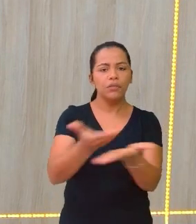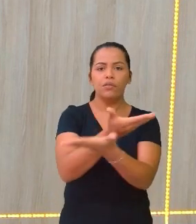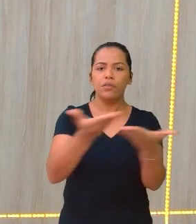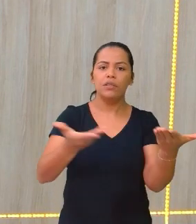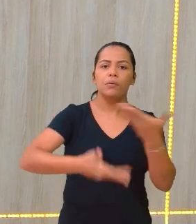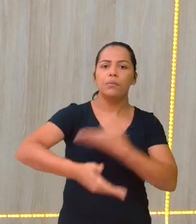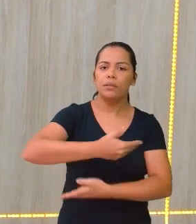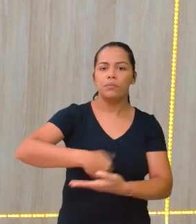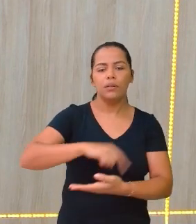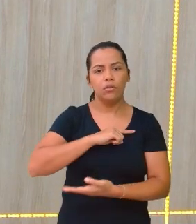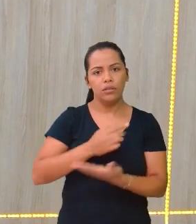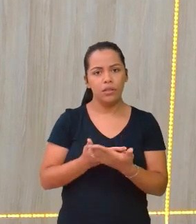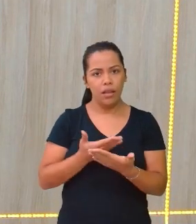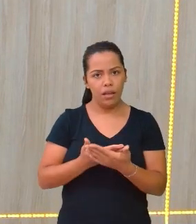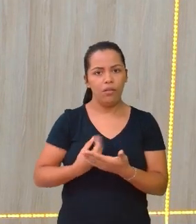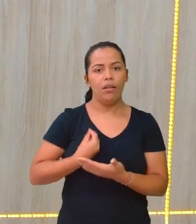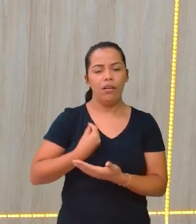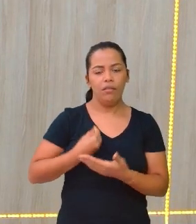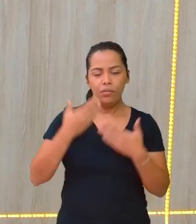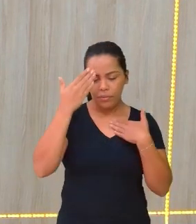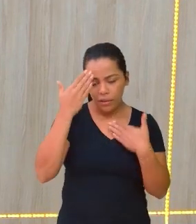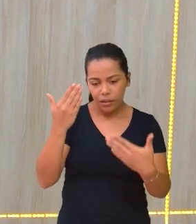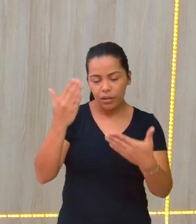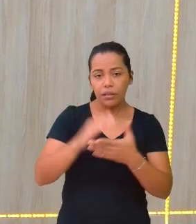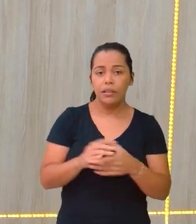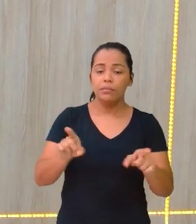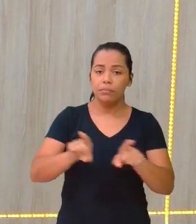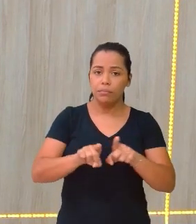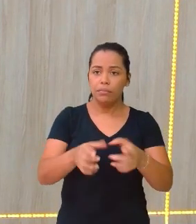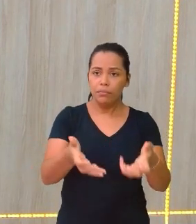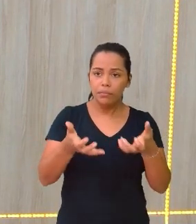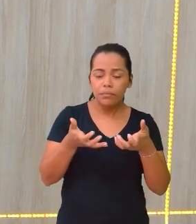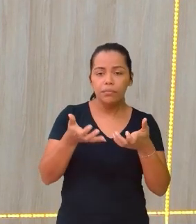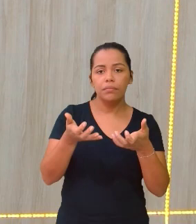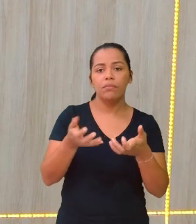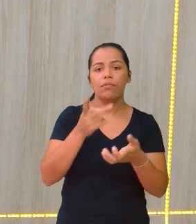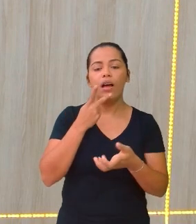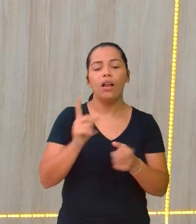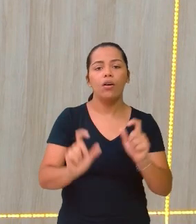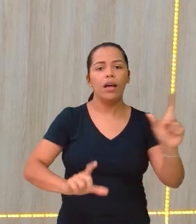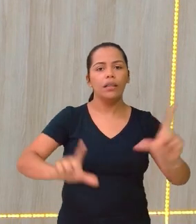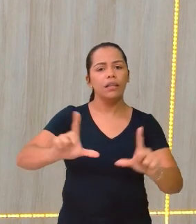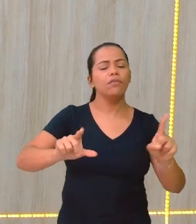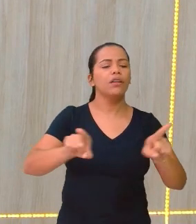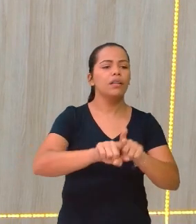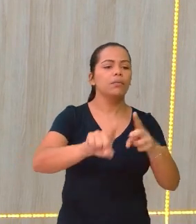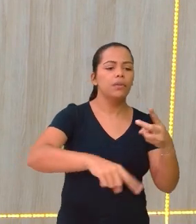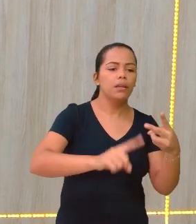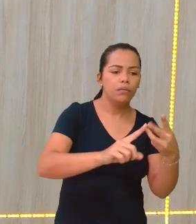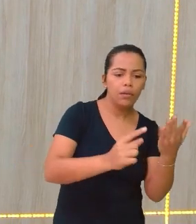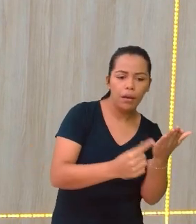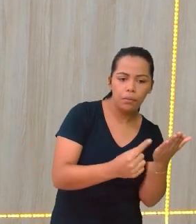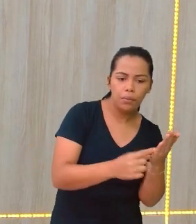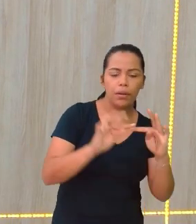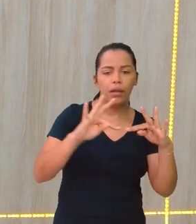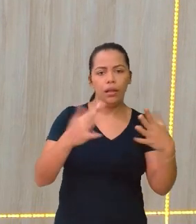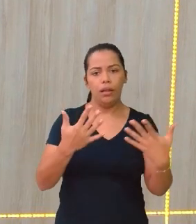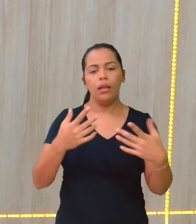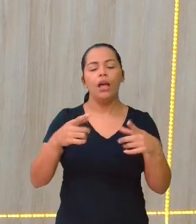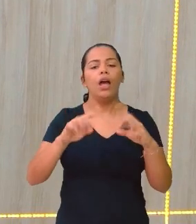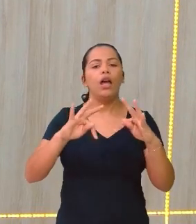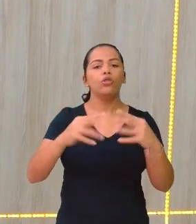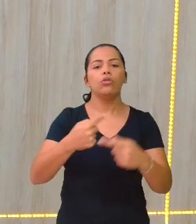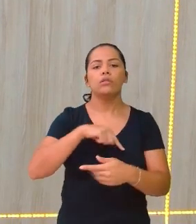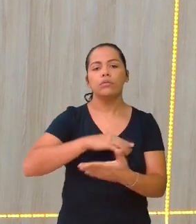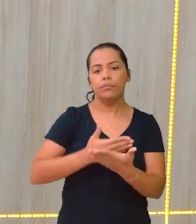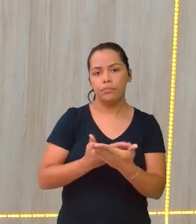ao vivo. Lembrando também que além da TV e do aplicativo, todas as nossas aulas vão estar lá no YouTube.